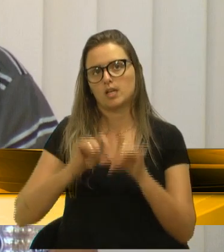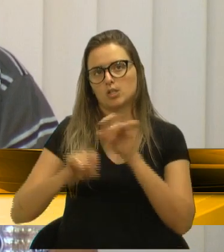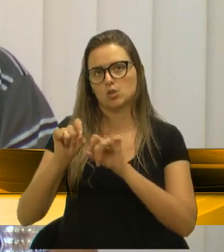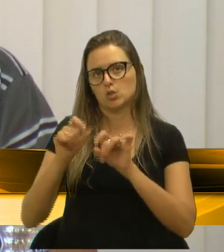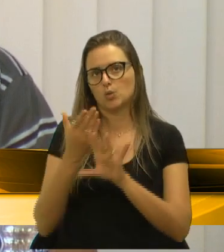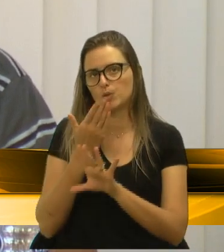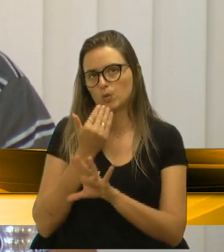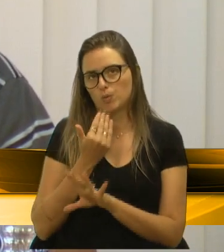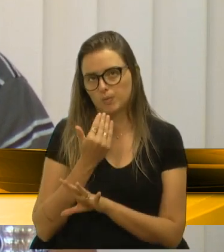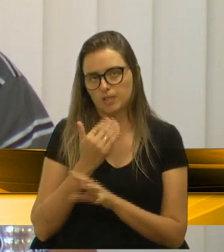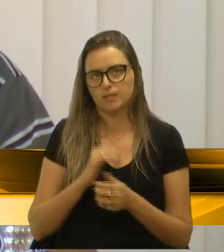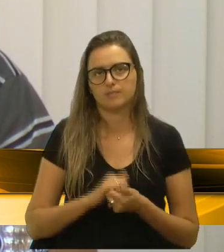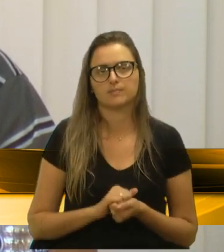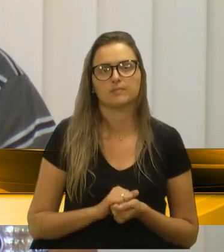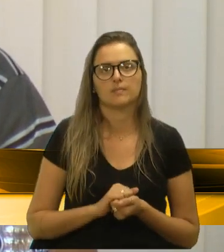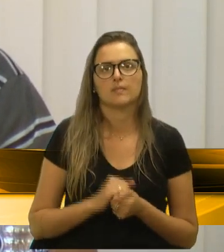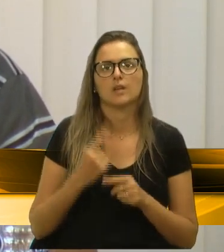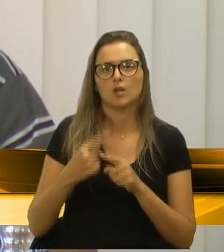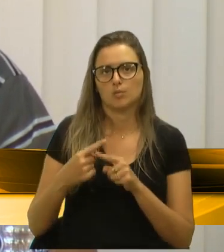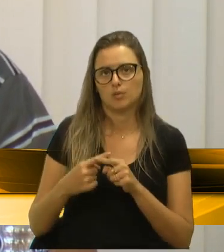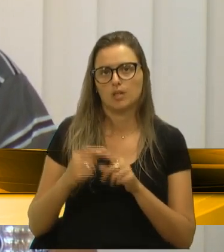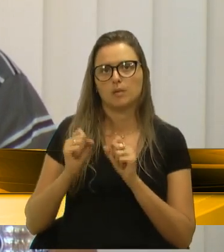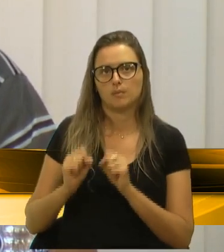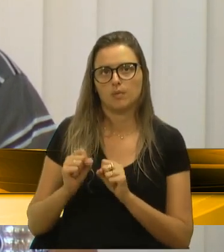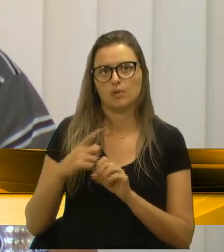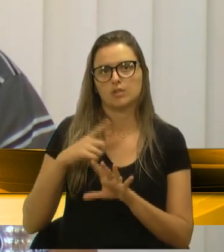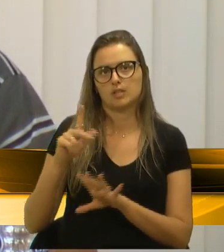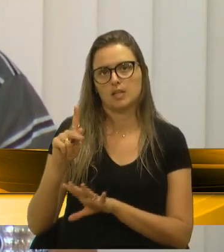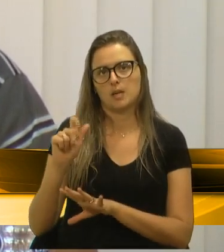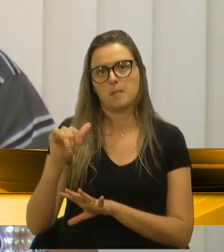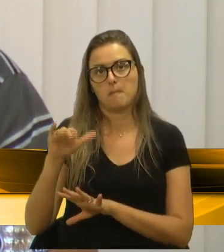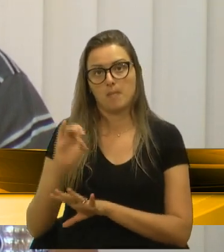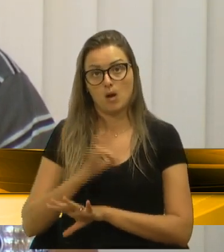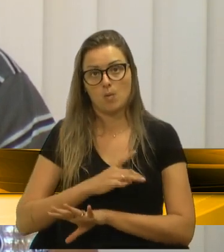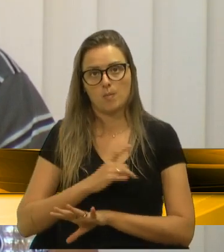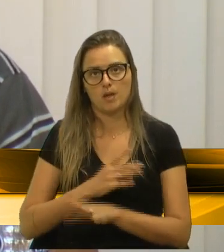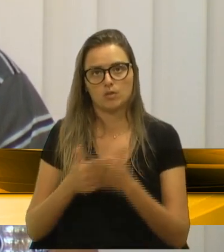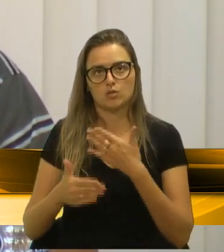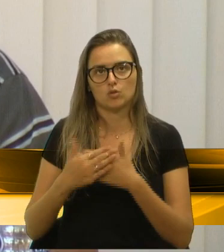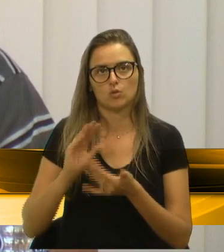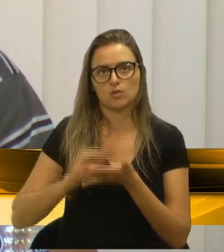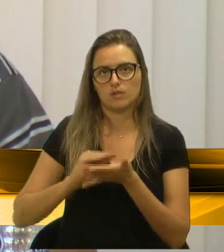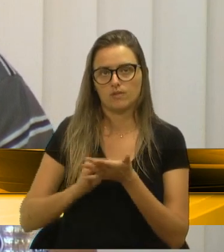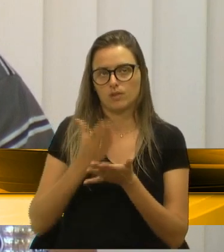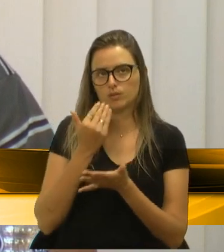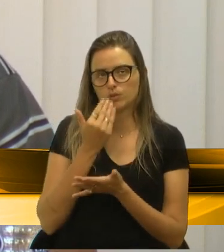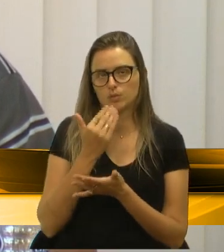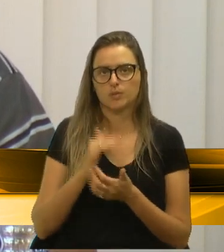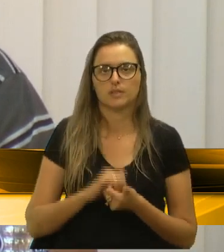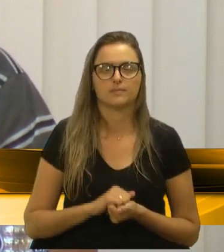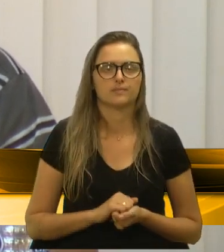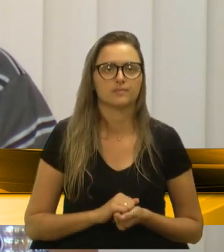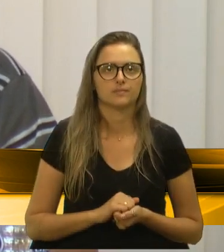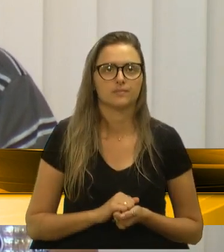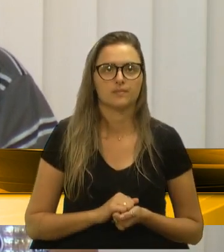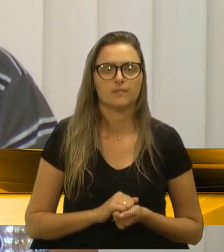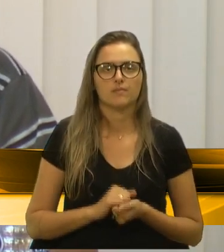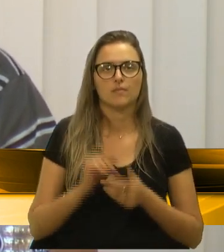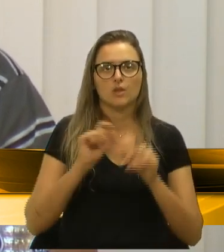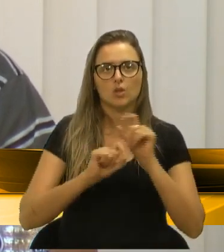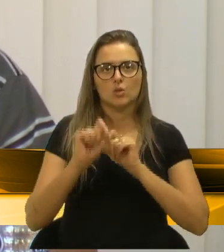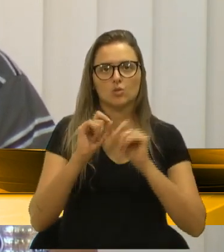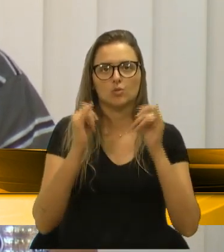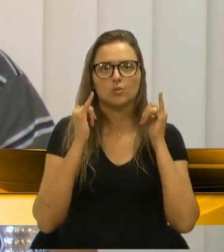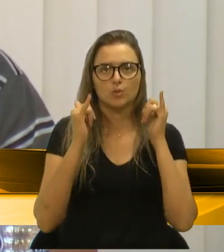alimentação das pessoas, porque isso pode gerar um pânico e desabastecimento. O transporte